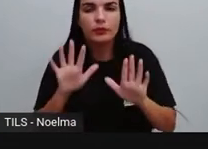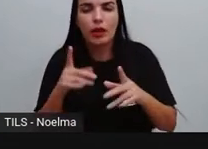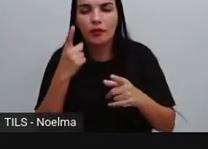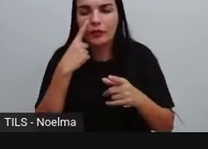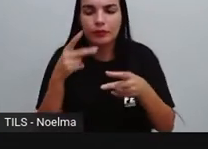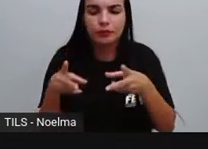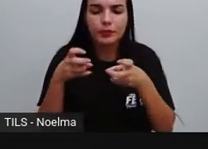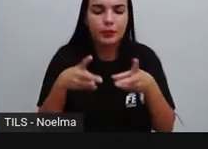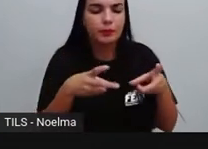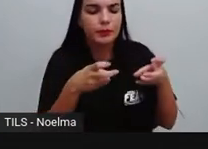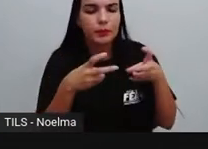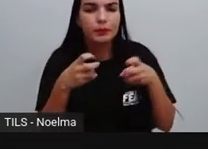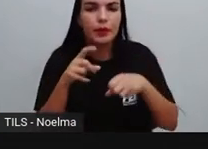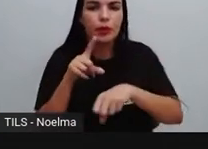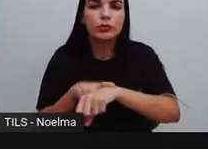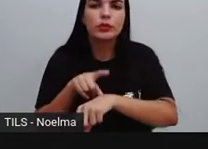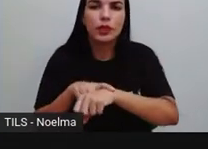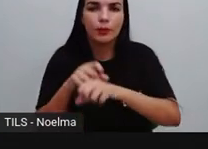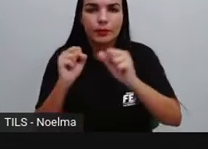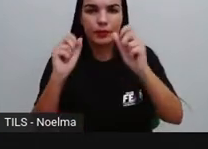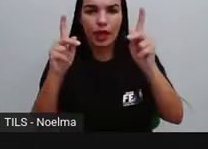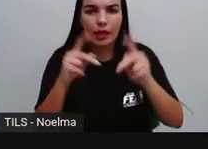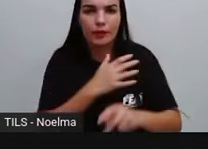identificar os tempos, certo?